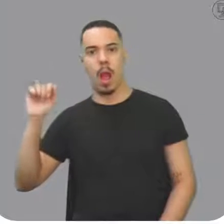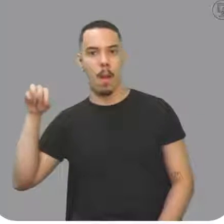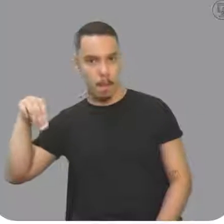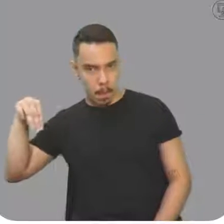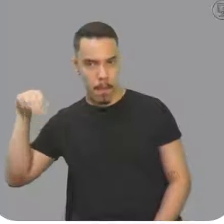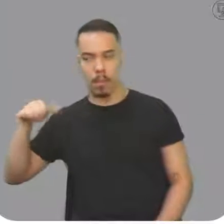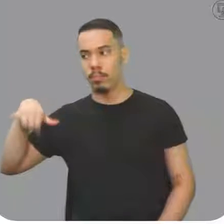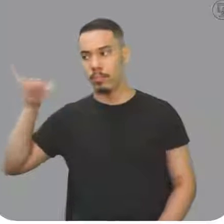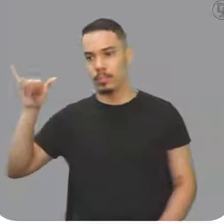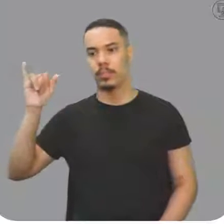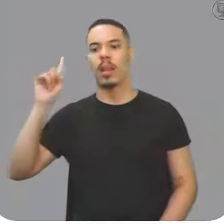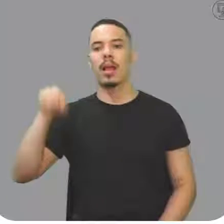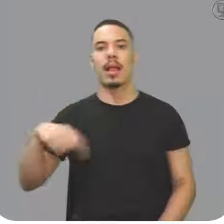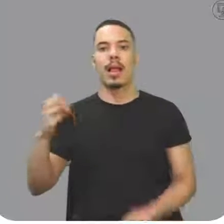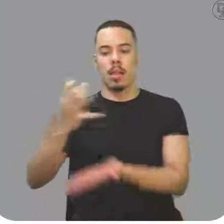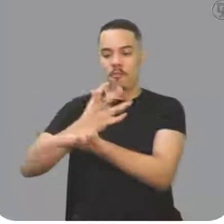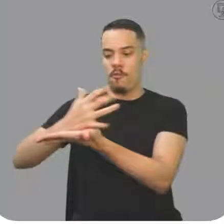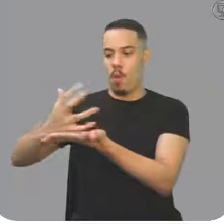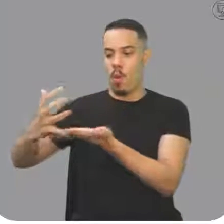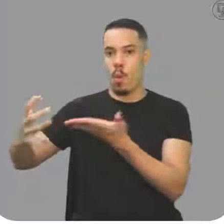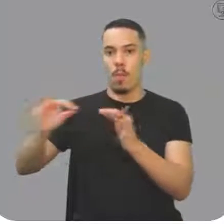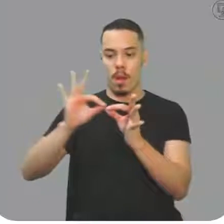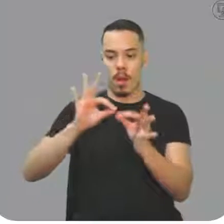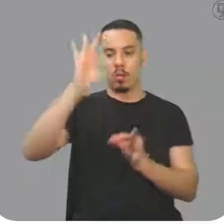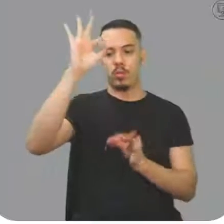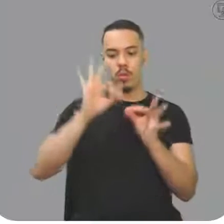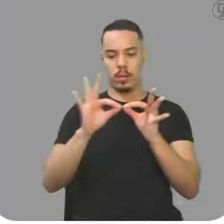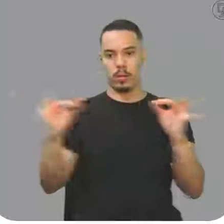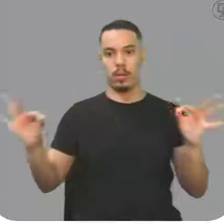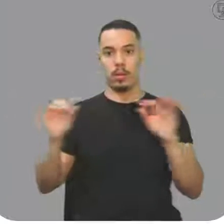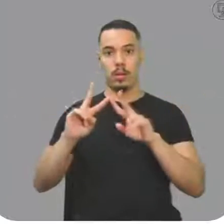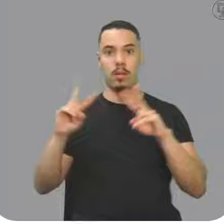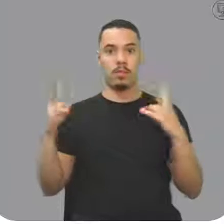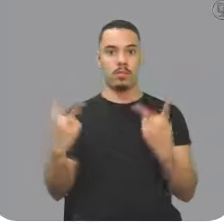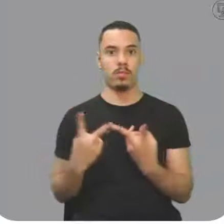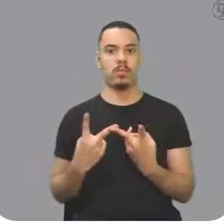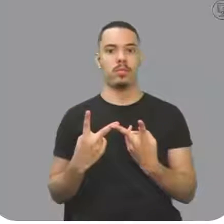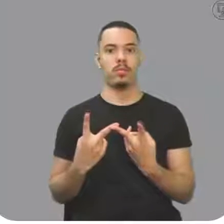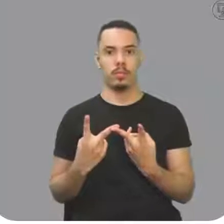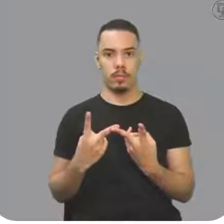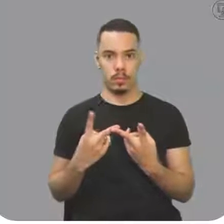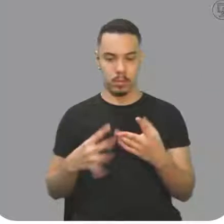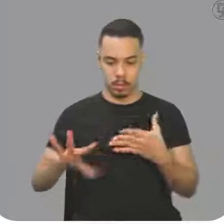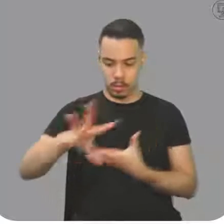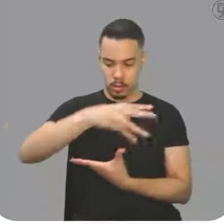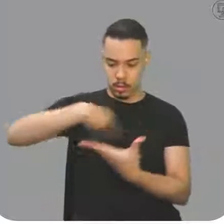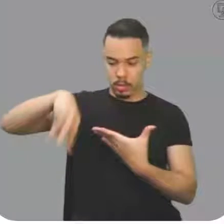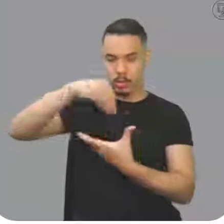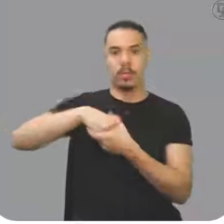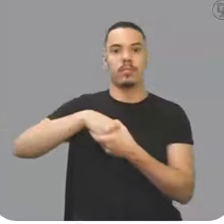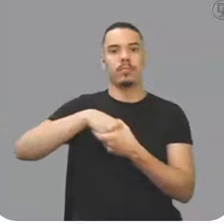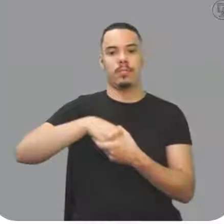volumétrica, é três vezes. Altura, largura e comprimento, certo?